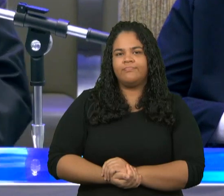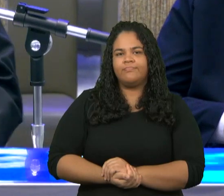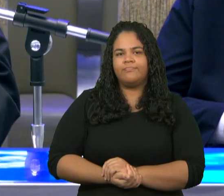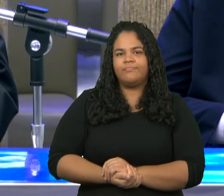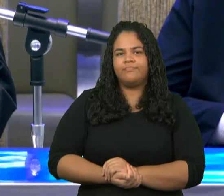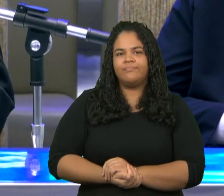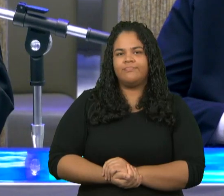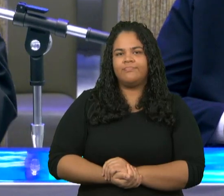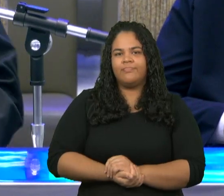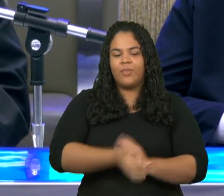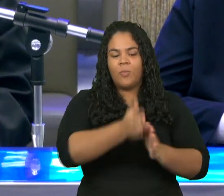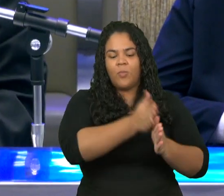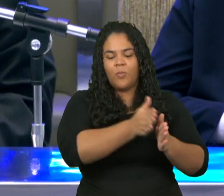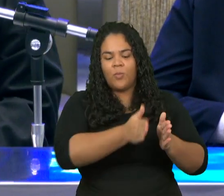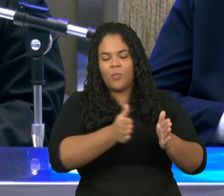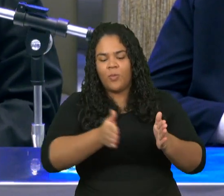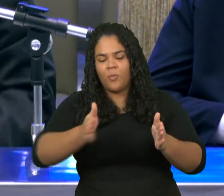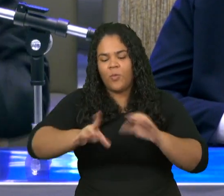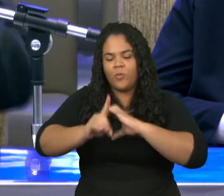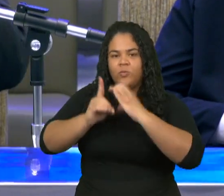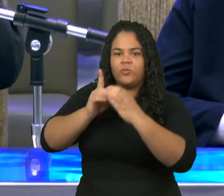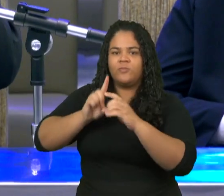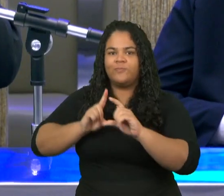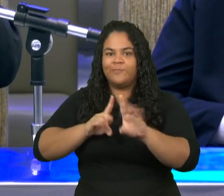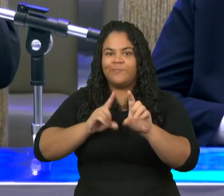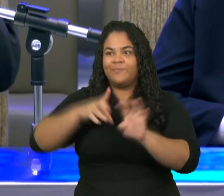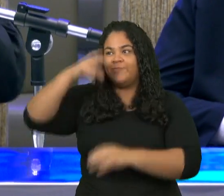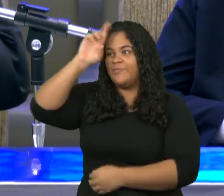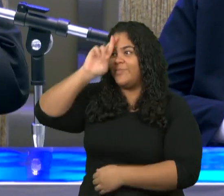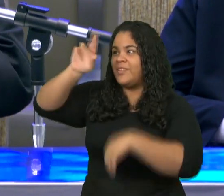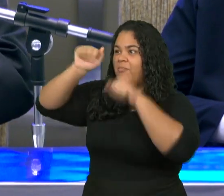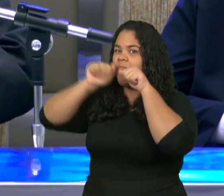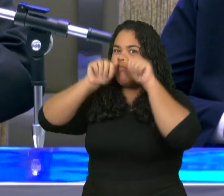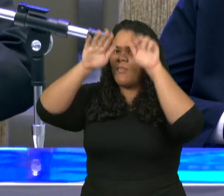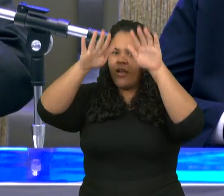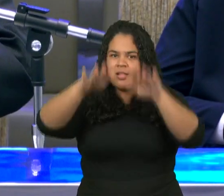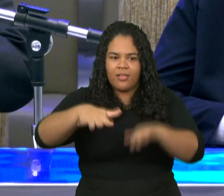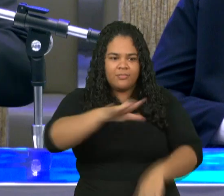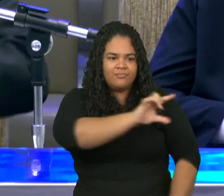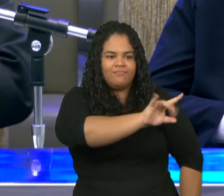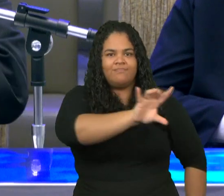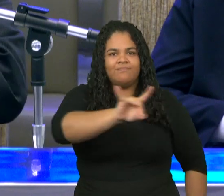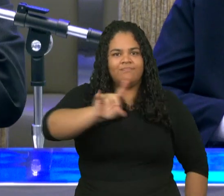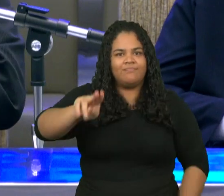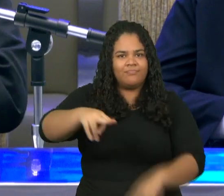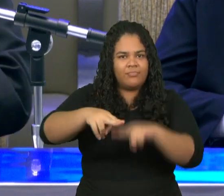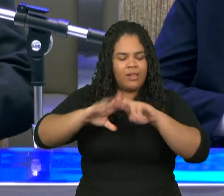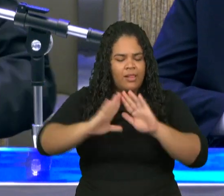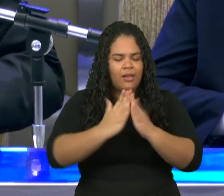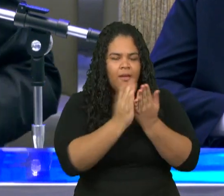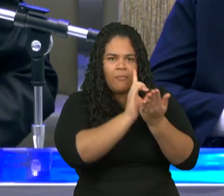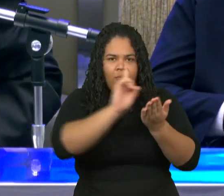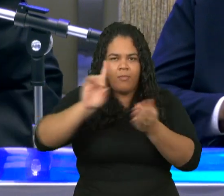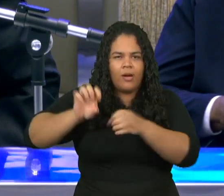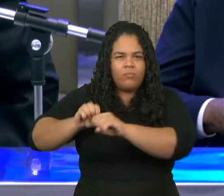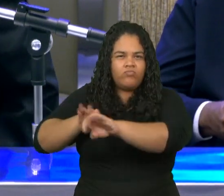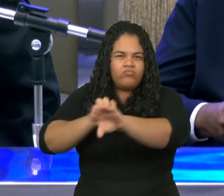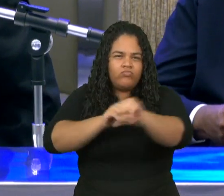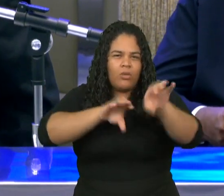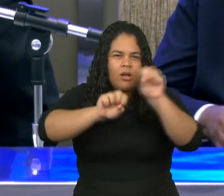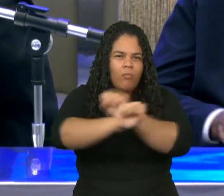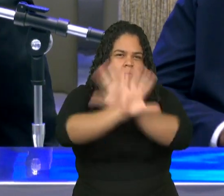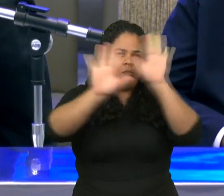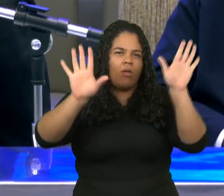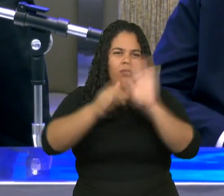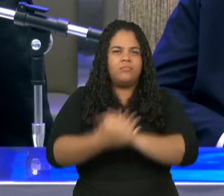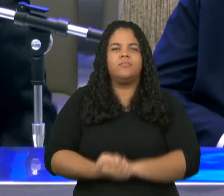através do ensino, através da administração da Palavra de Deus, não só através